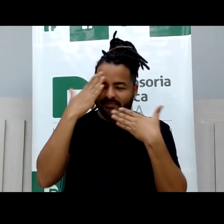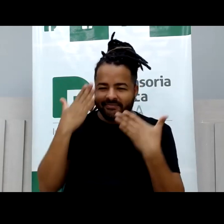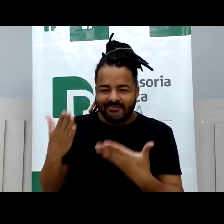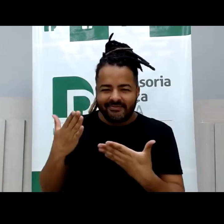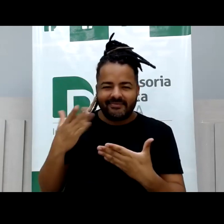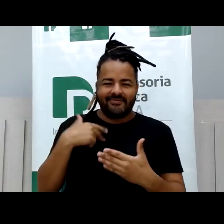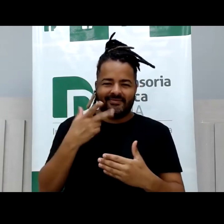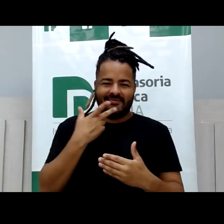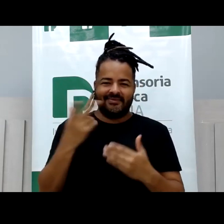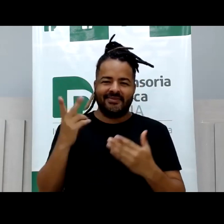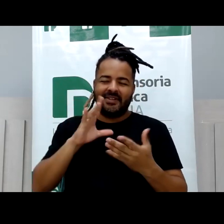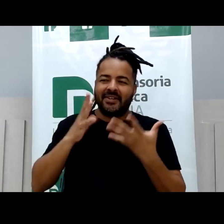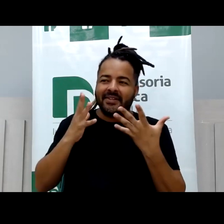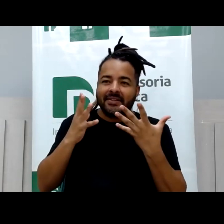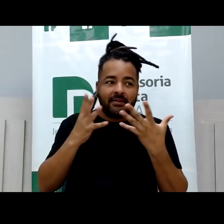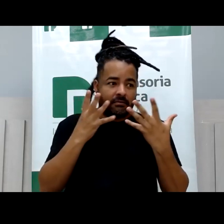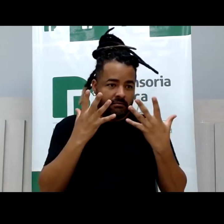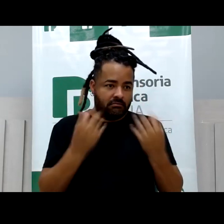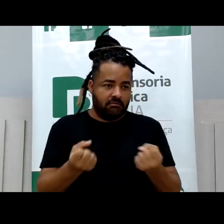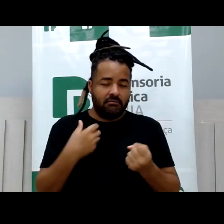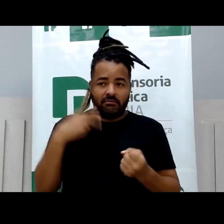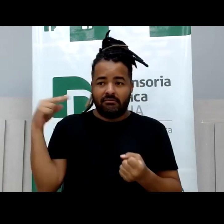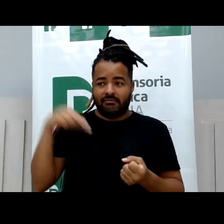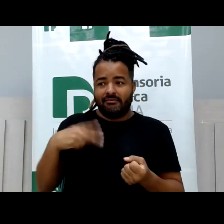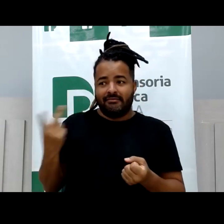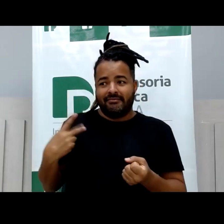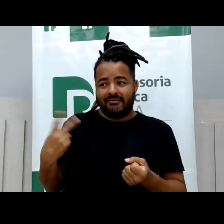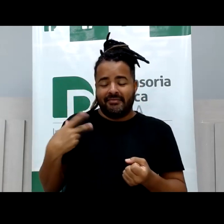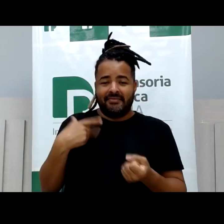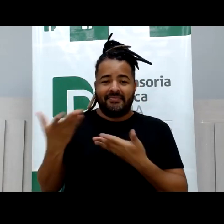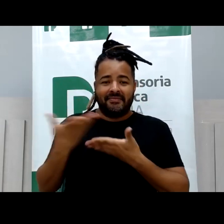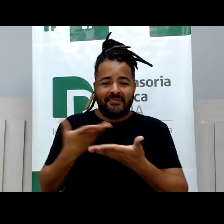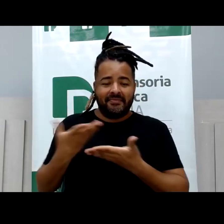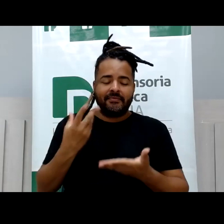por ter aceitado o convite da SDAB, estar aqui com a gente, compartilhando